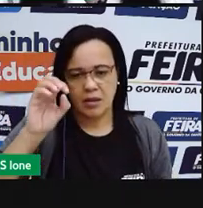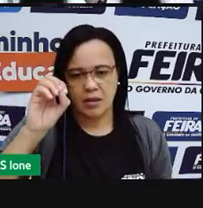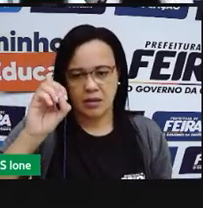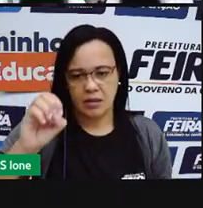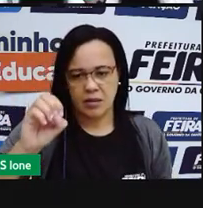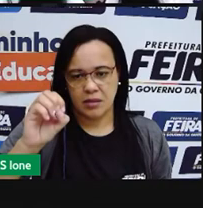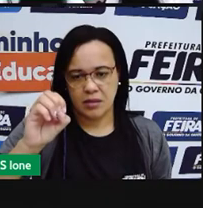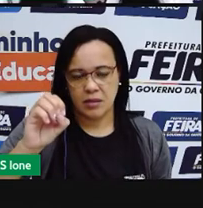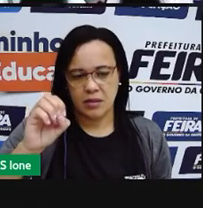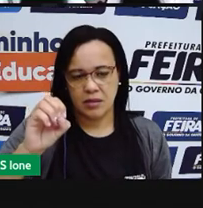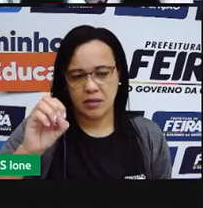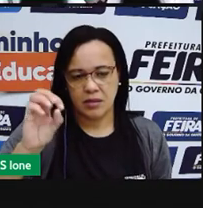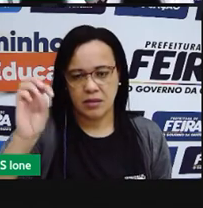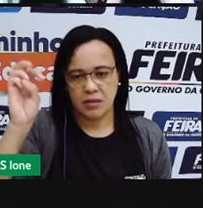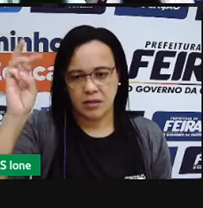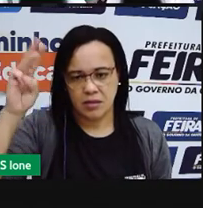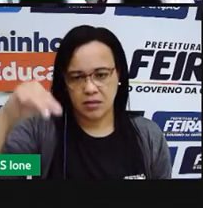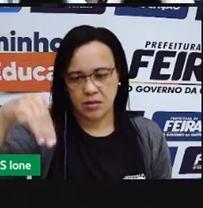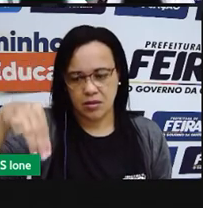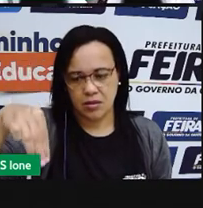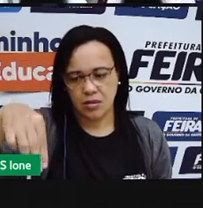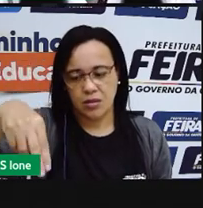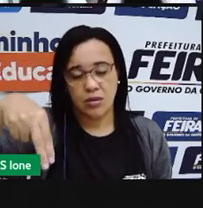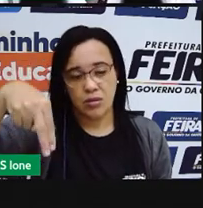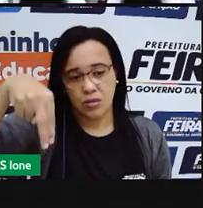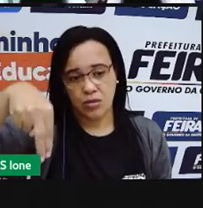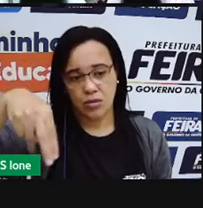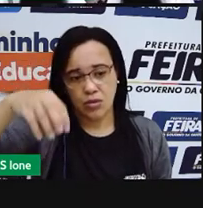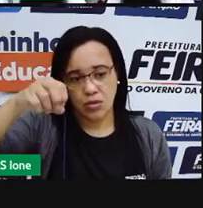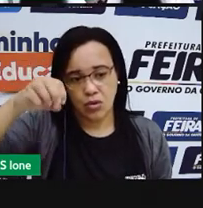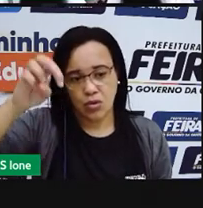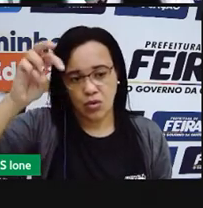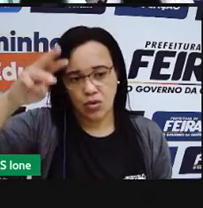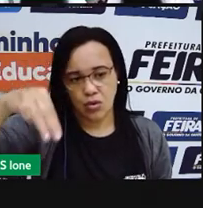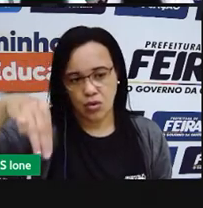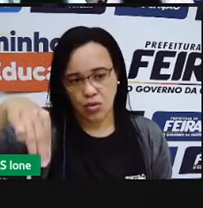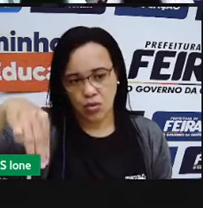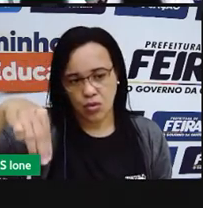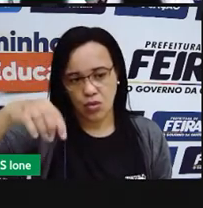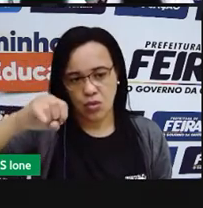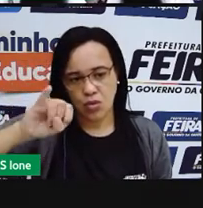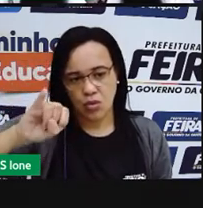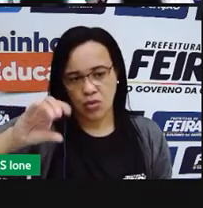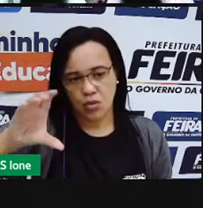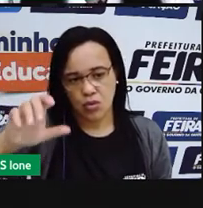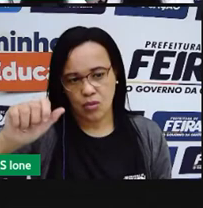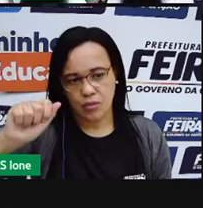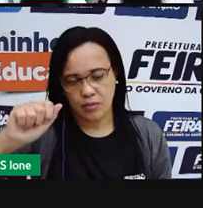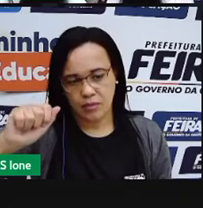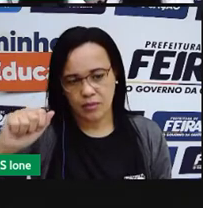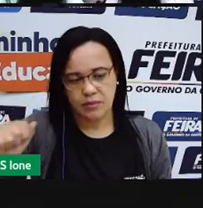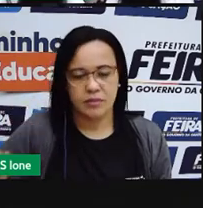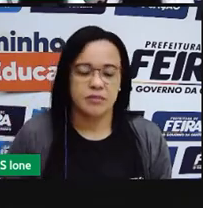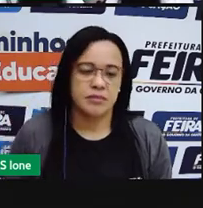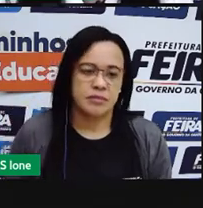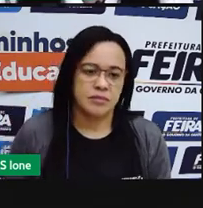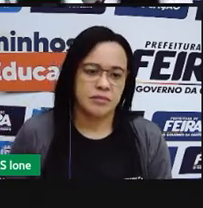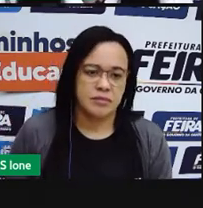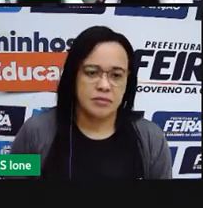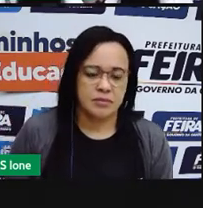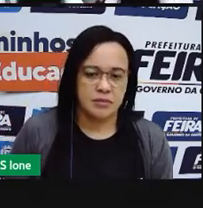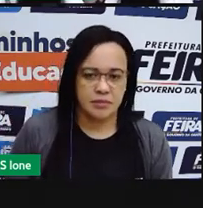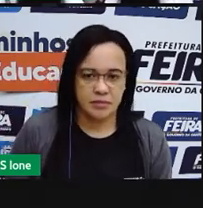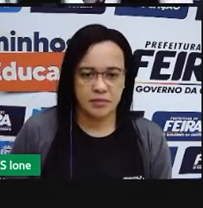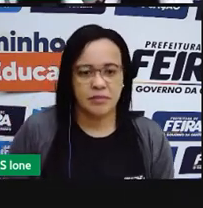O, N, I, T, A. Vamos progresso